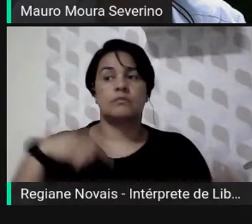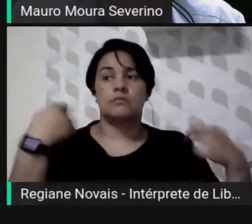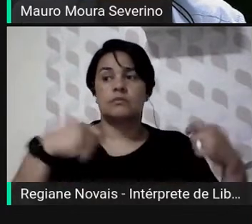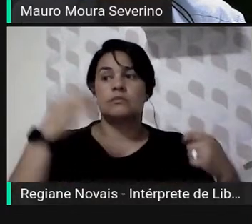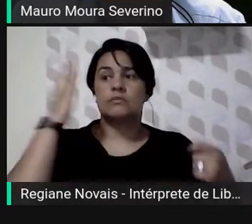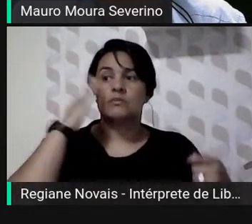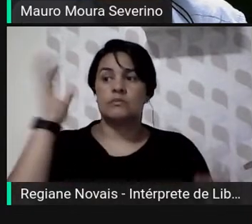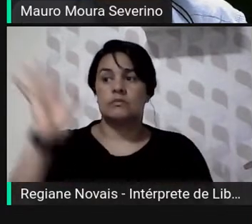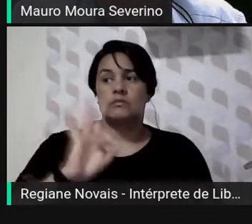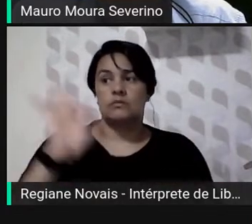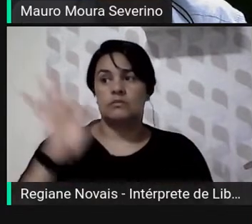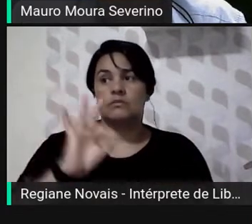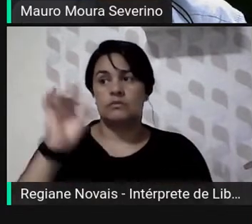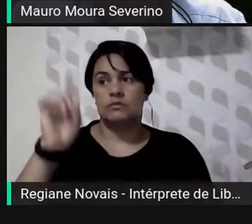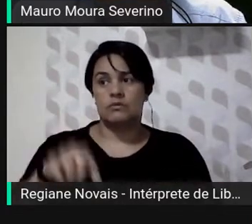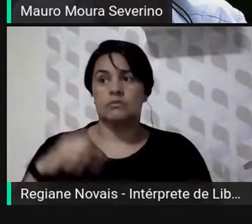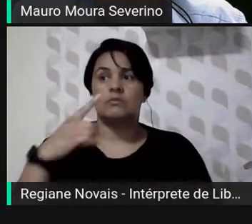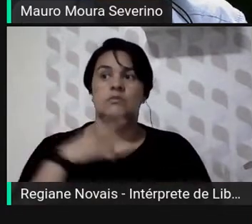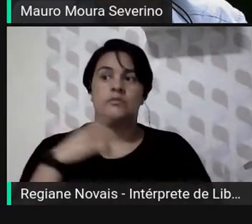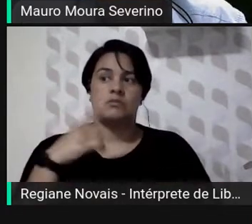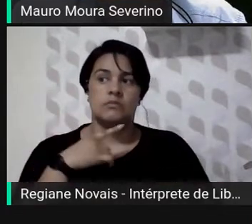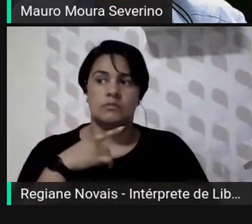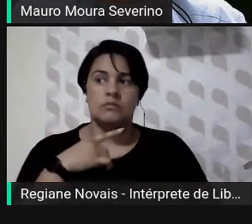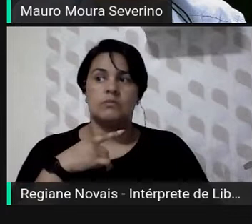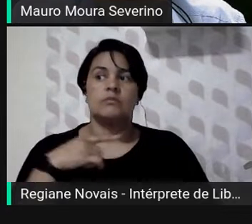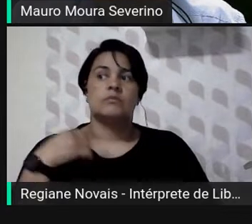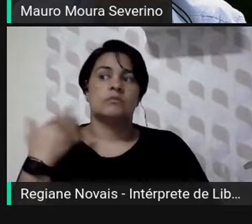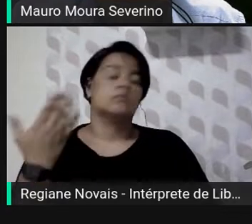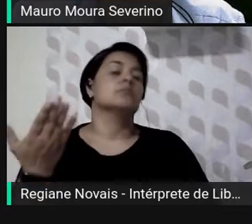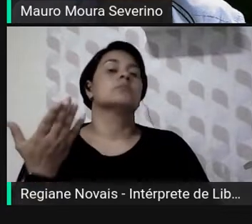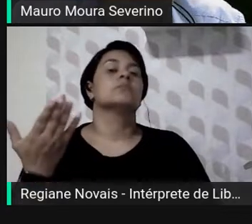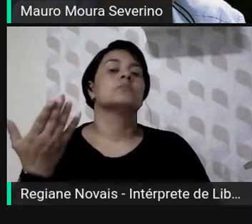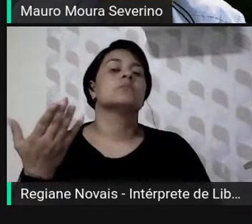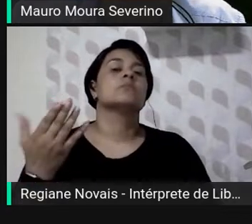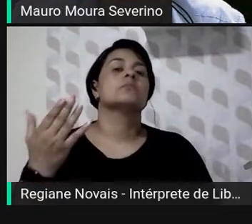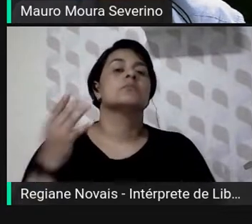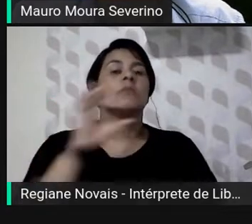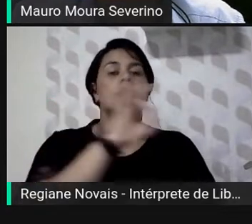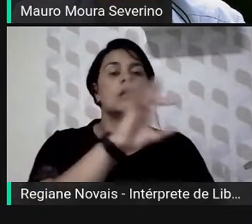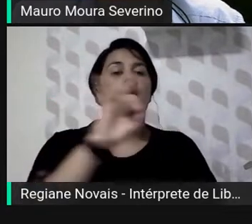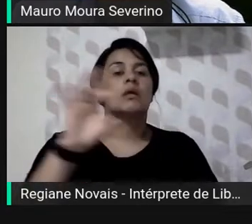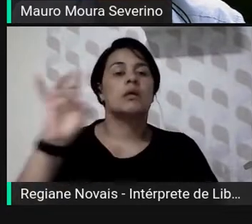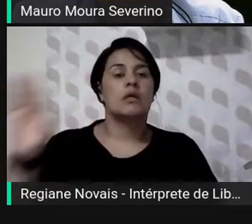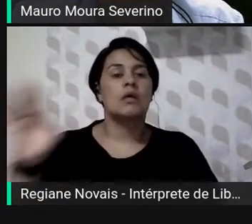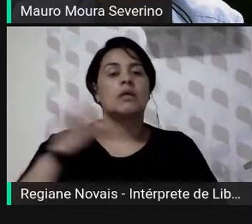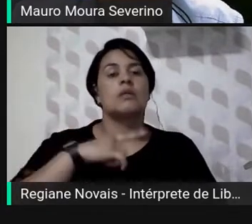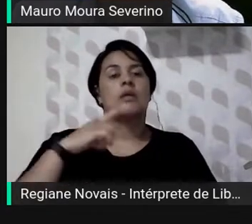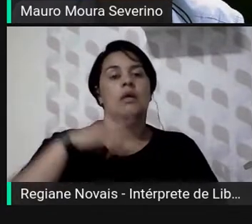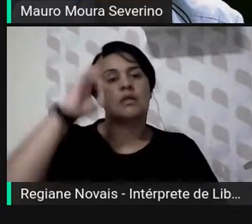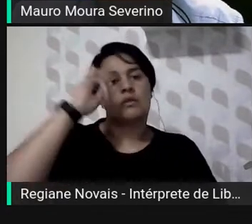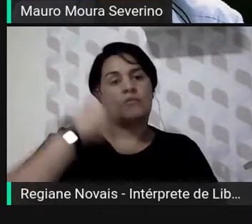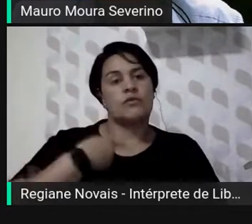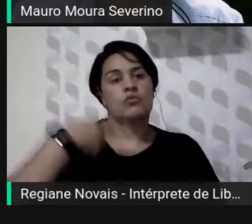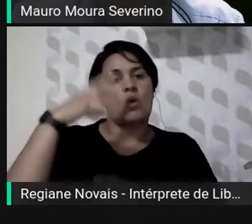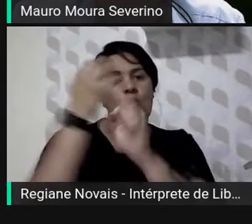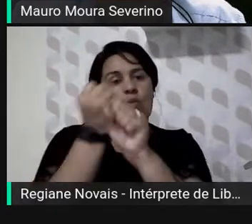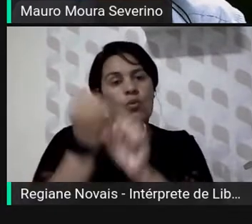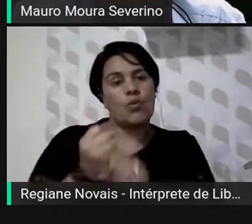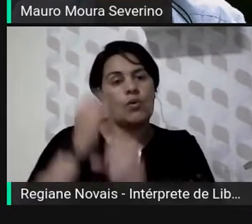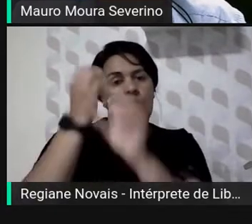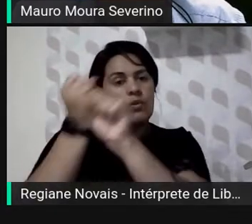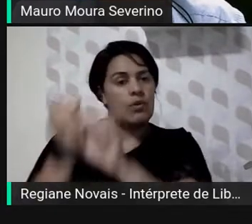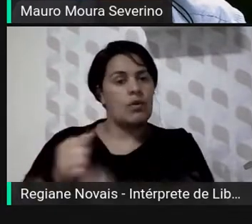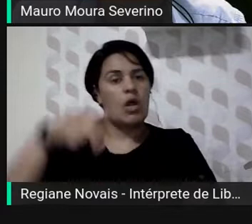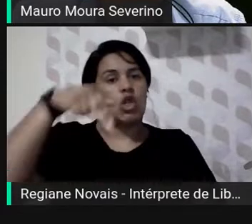execução da atividade e o tempo de dedicação em cada atividade, nós temos uma nota individual que é obtida automaticamente pela planilha,